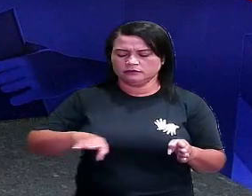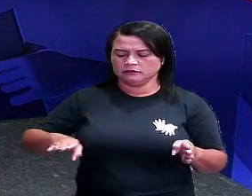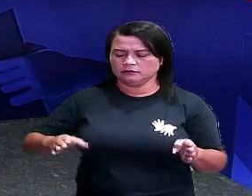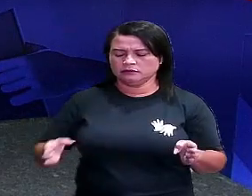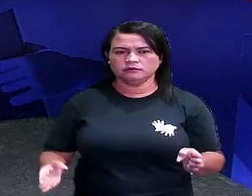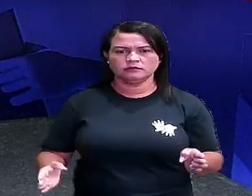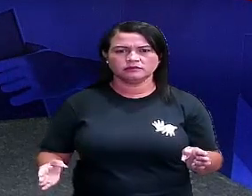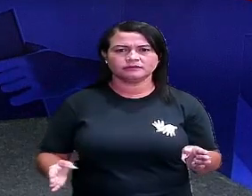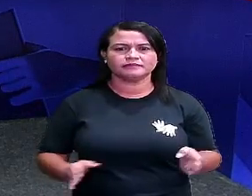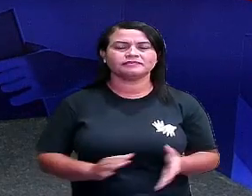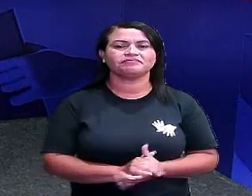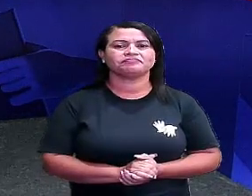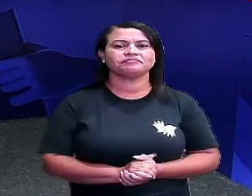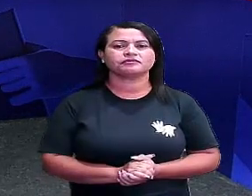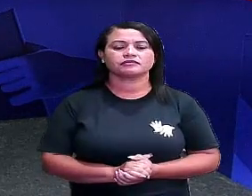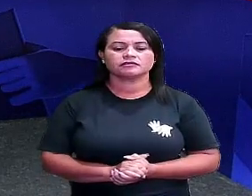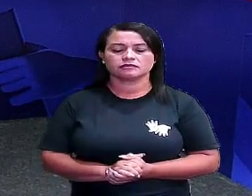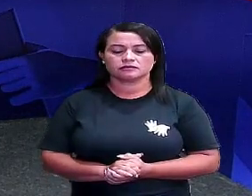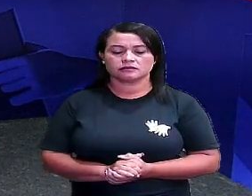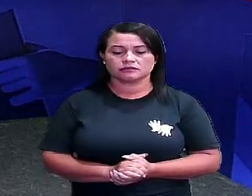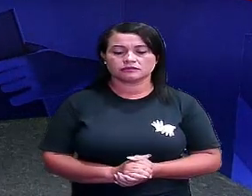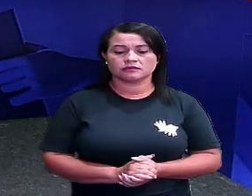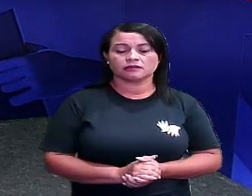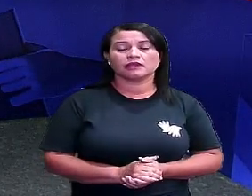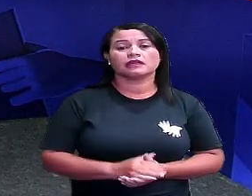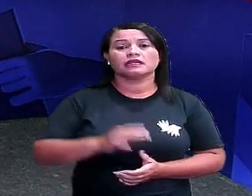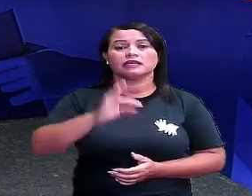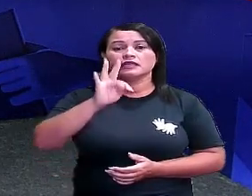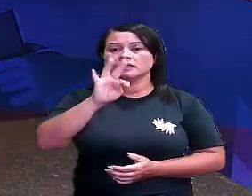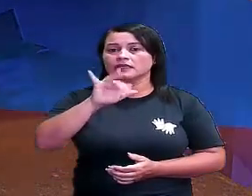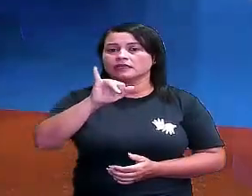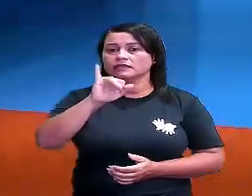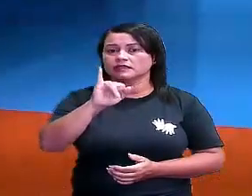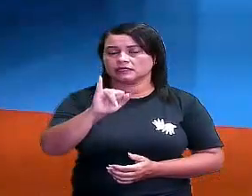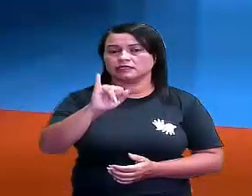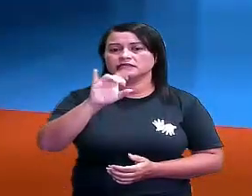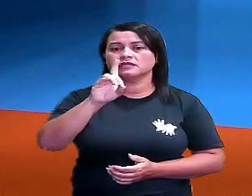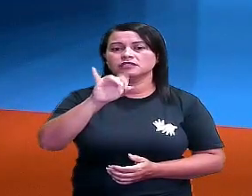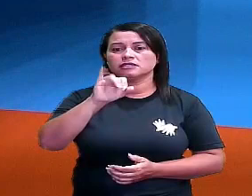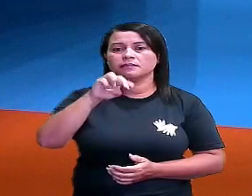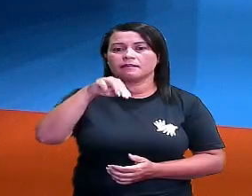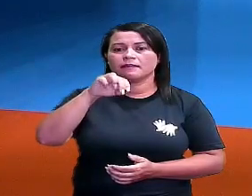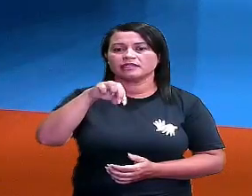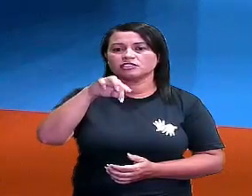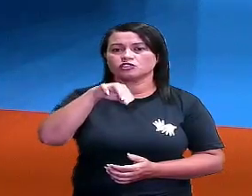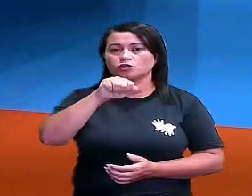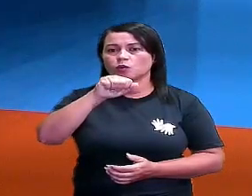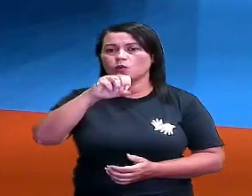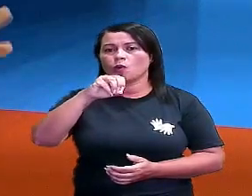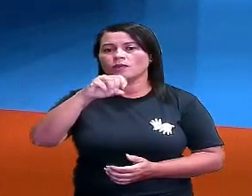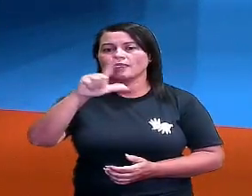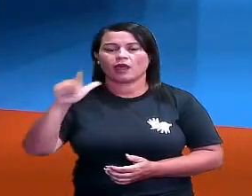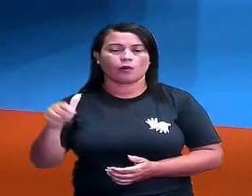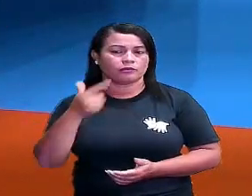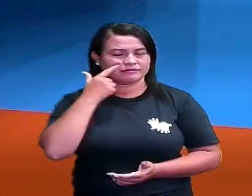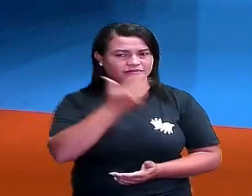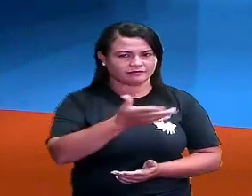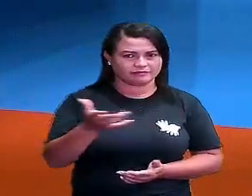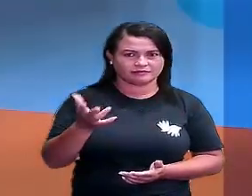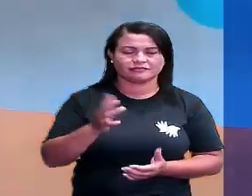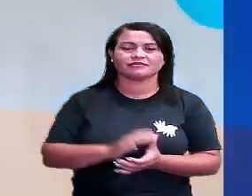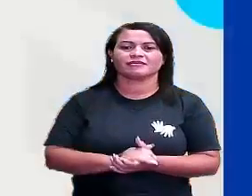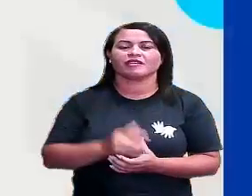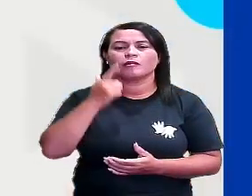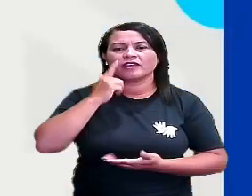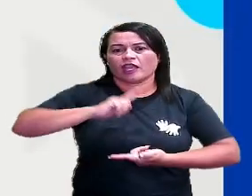o tampo da mesa, ok? E a tridimensional, como a gente viu, isso aqui eu chamo de sólido geométrico. Vamos voltar pro slide?